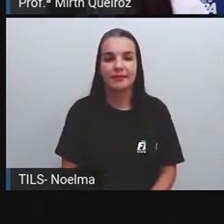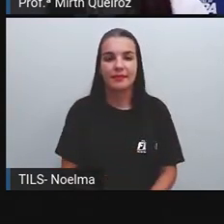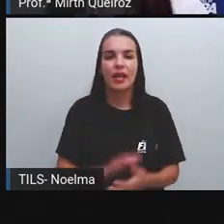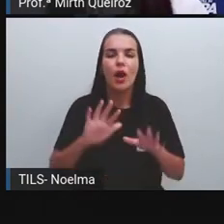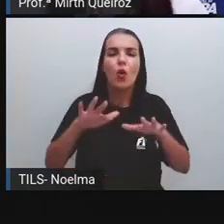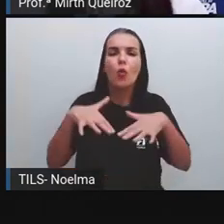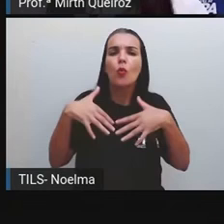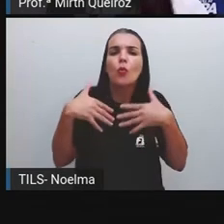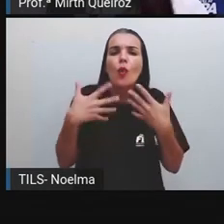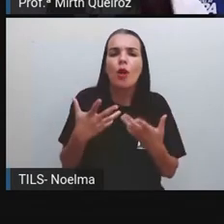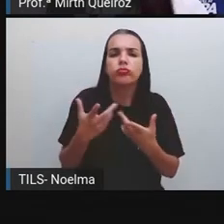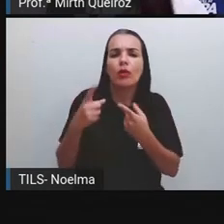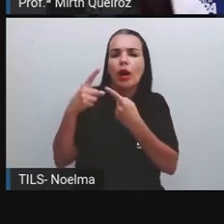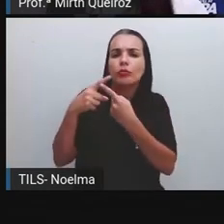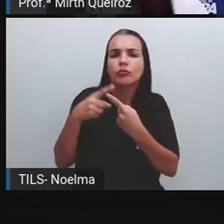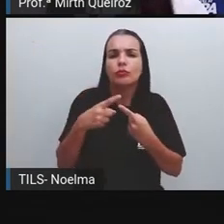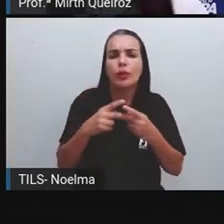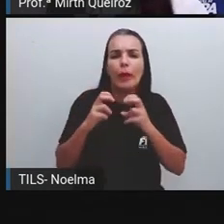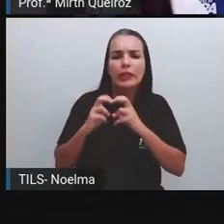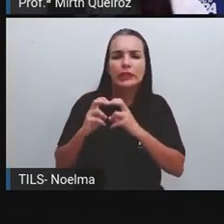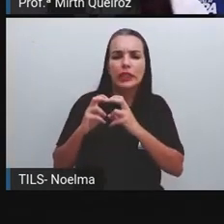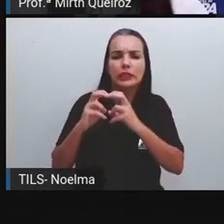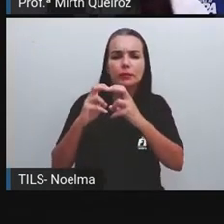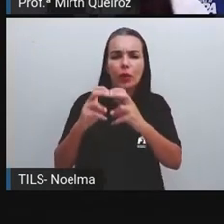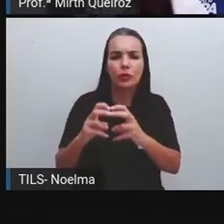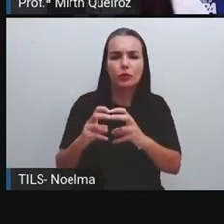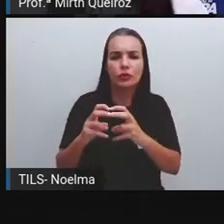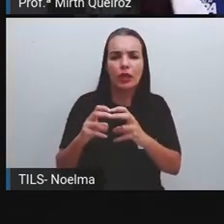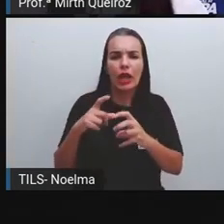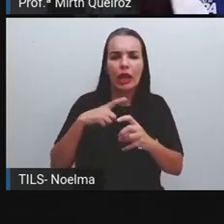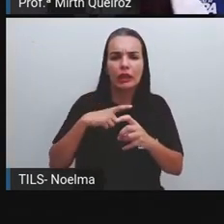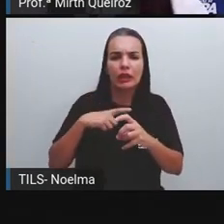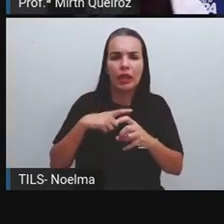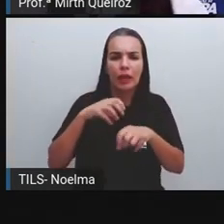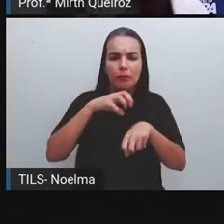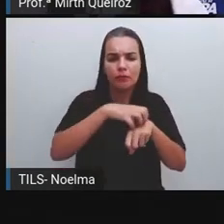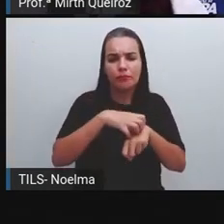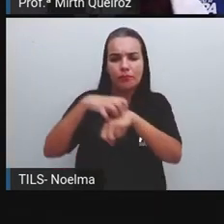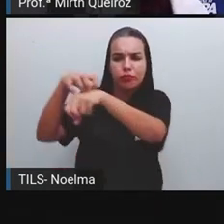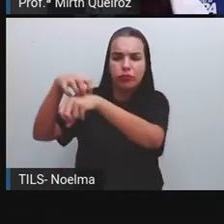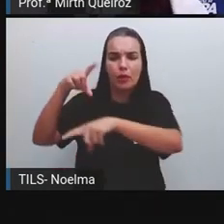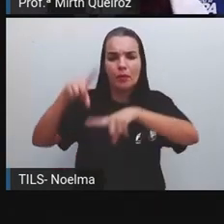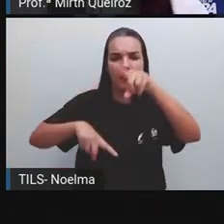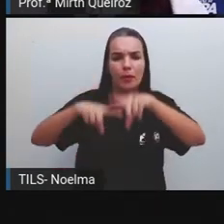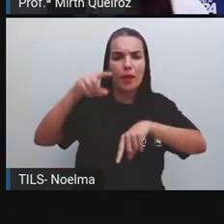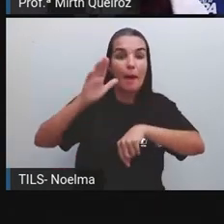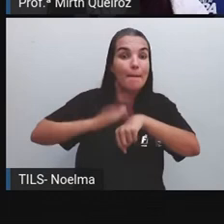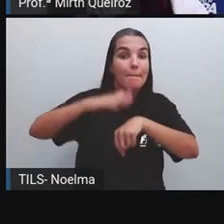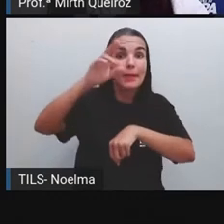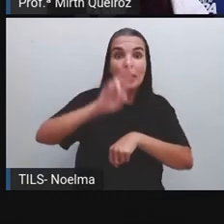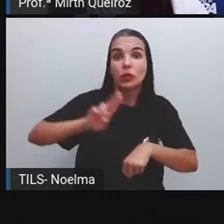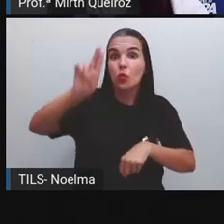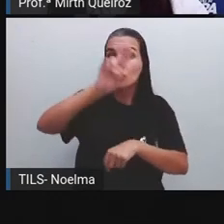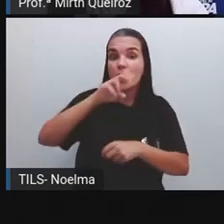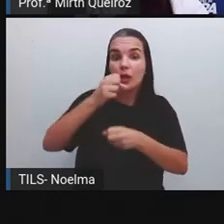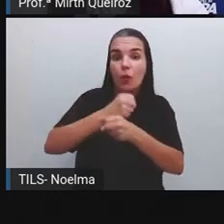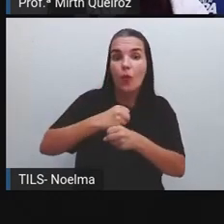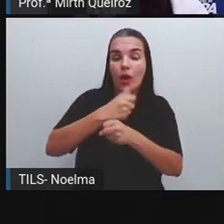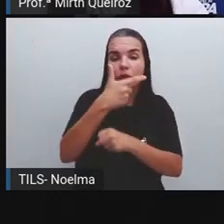Qual é o tipo de transporte de mercadoria mais utilizado em